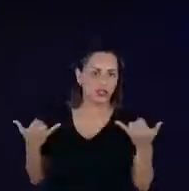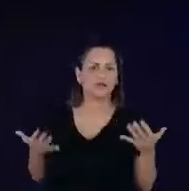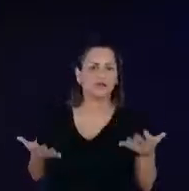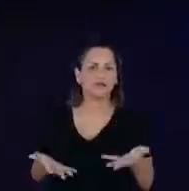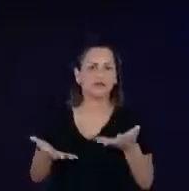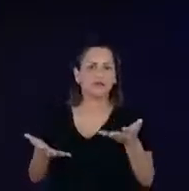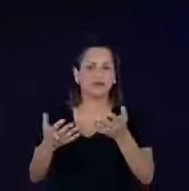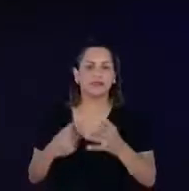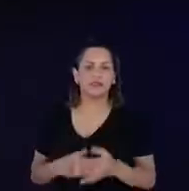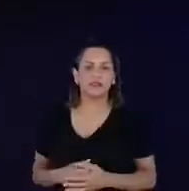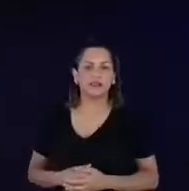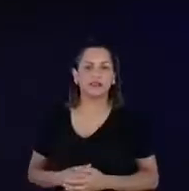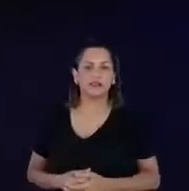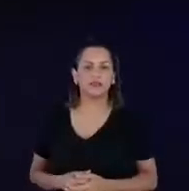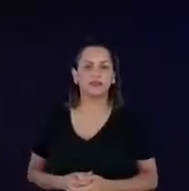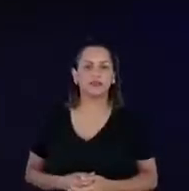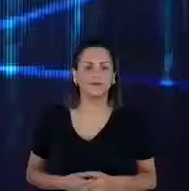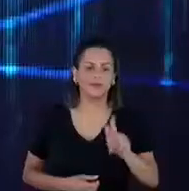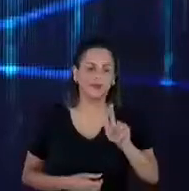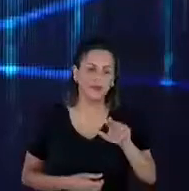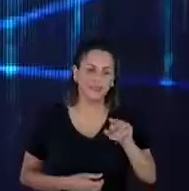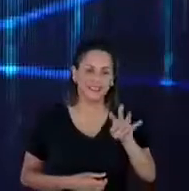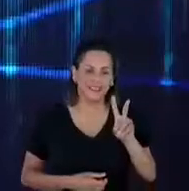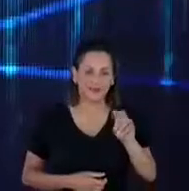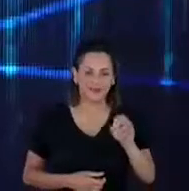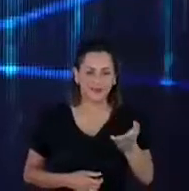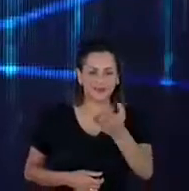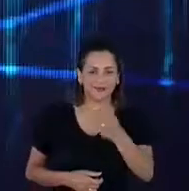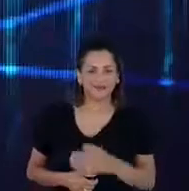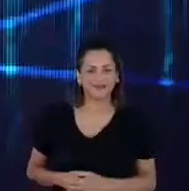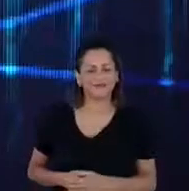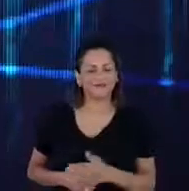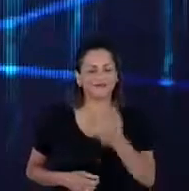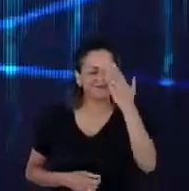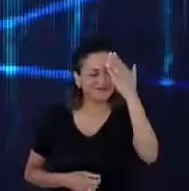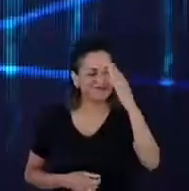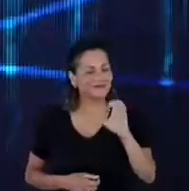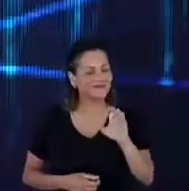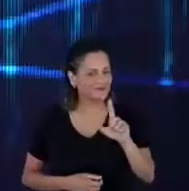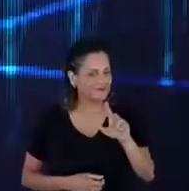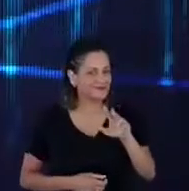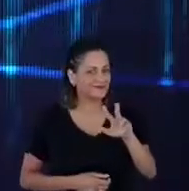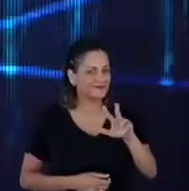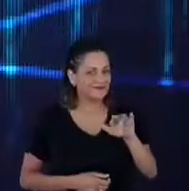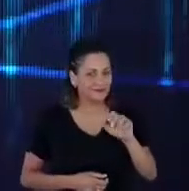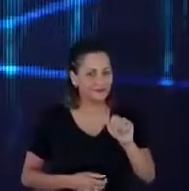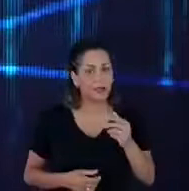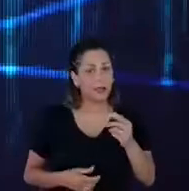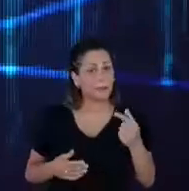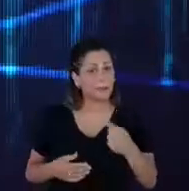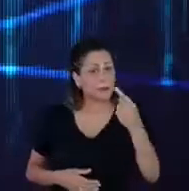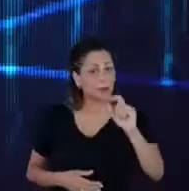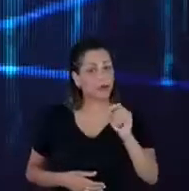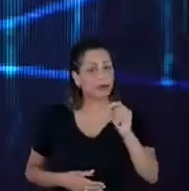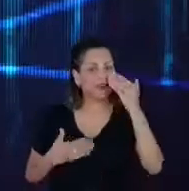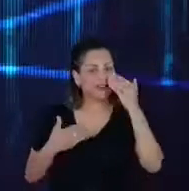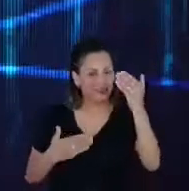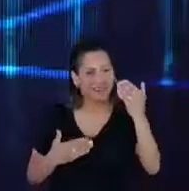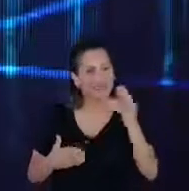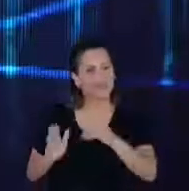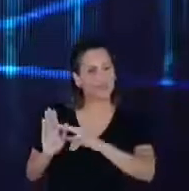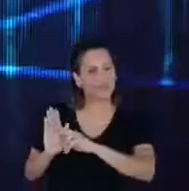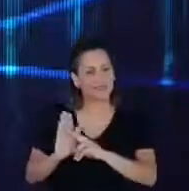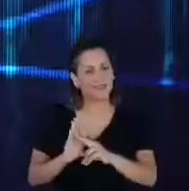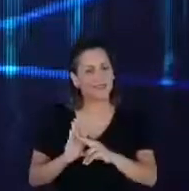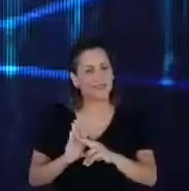Gustavo, é com você. Obrigado, Elvira. Primeiramente, em nome da EPE, eu agradeço o convite feito pela